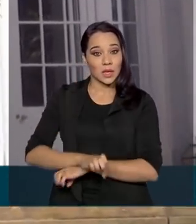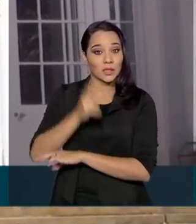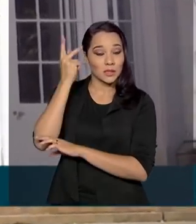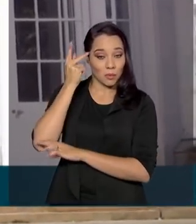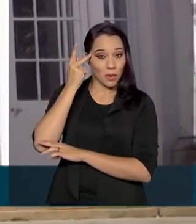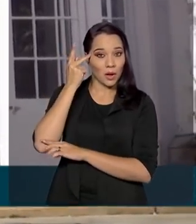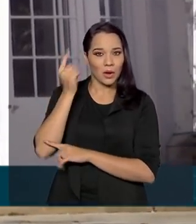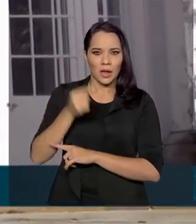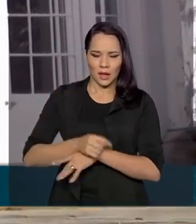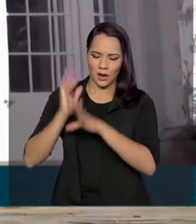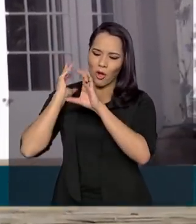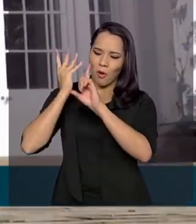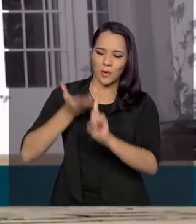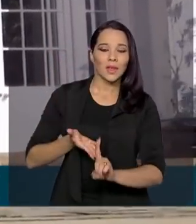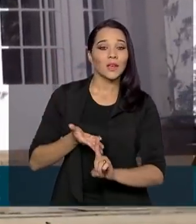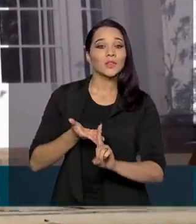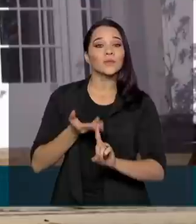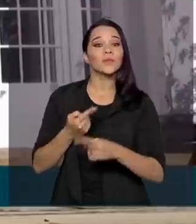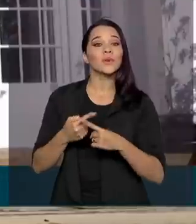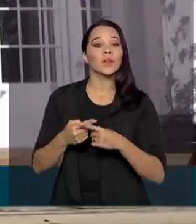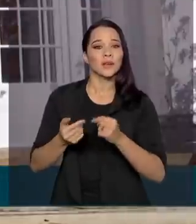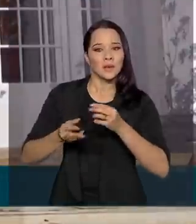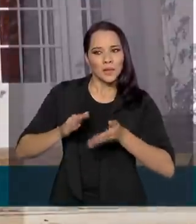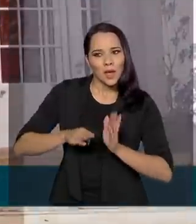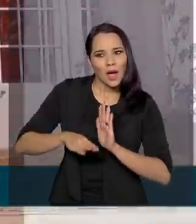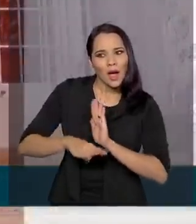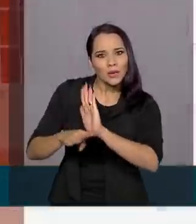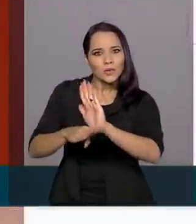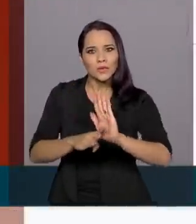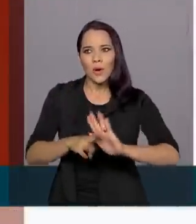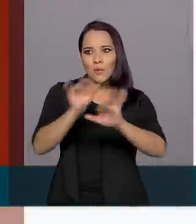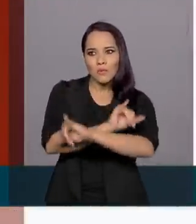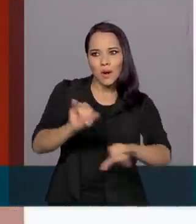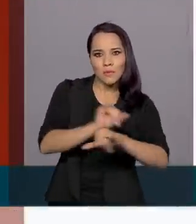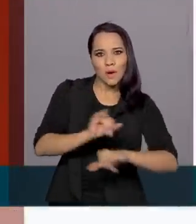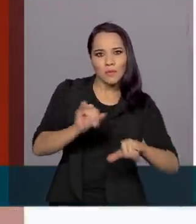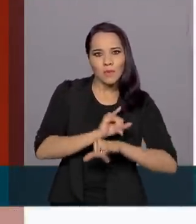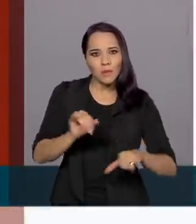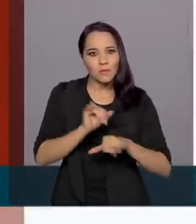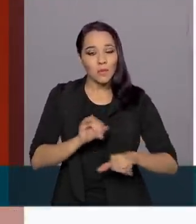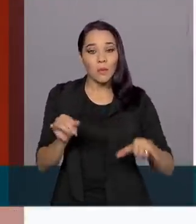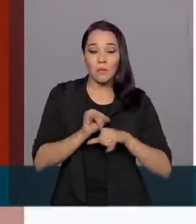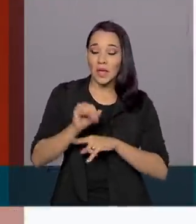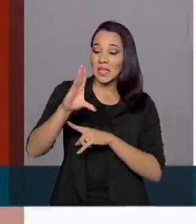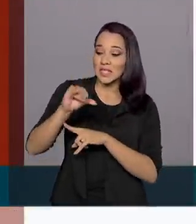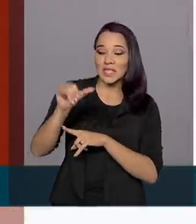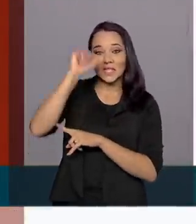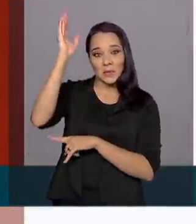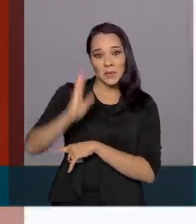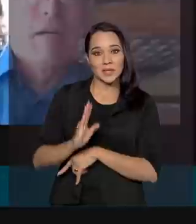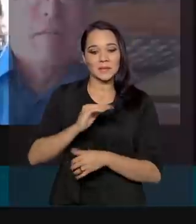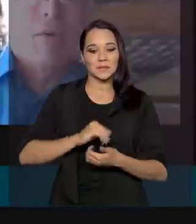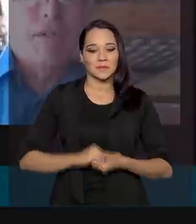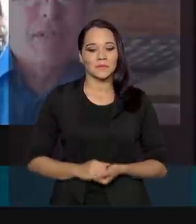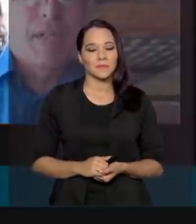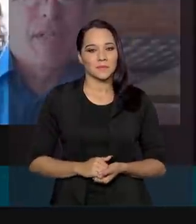recebeu a homenagem por contribuir significativamente para a divulgação da ciência brasileira.